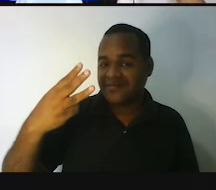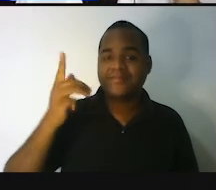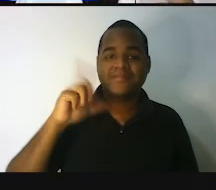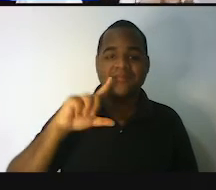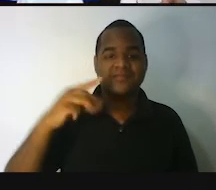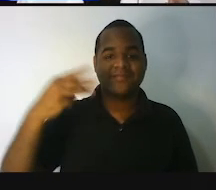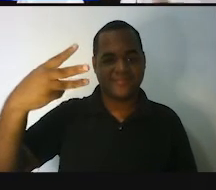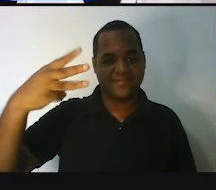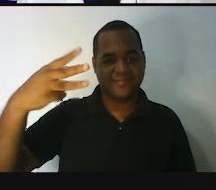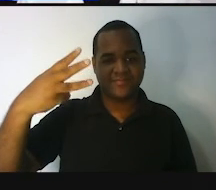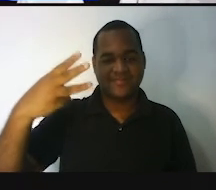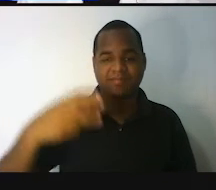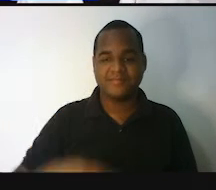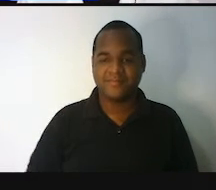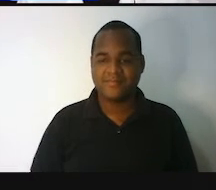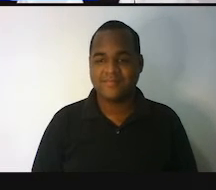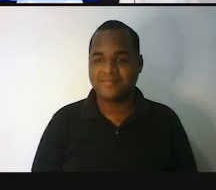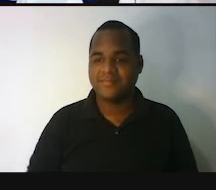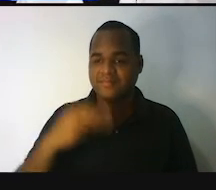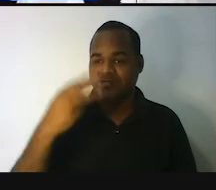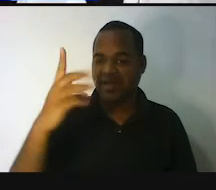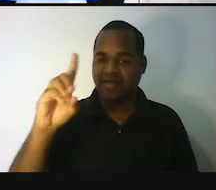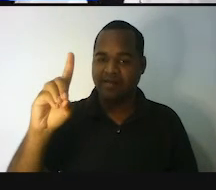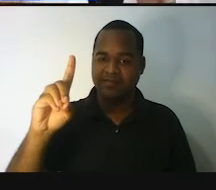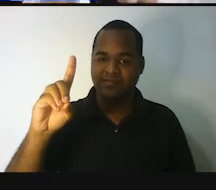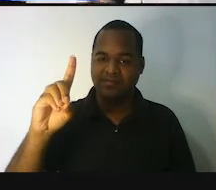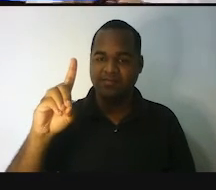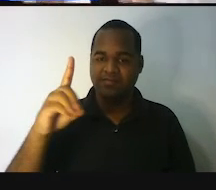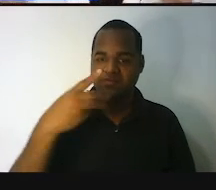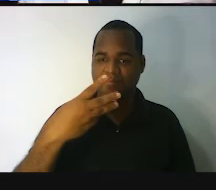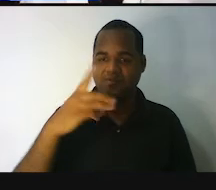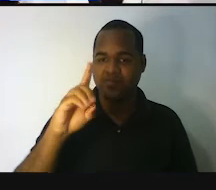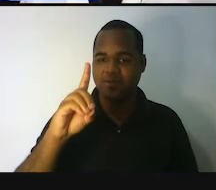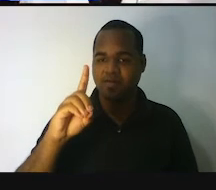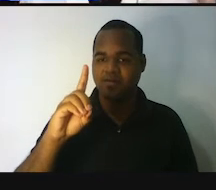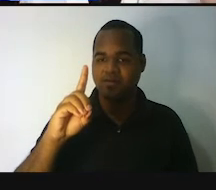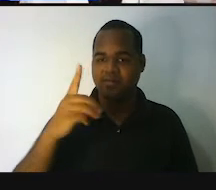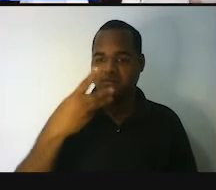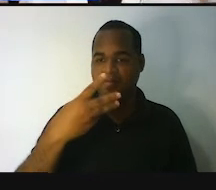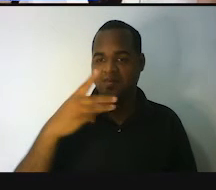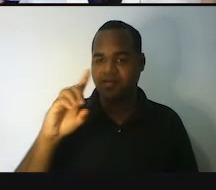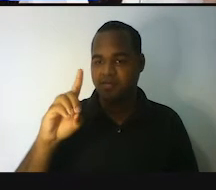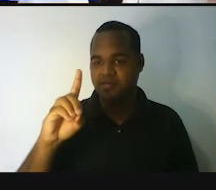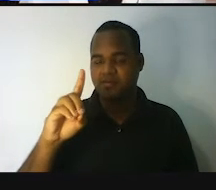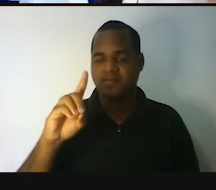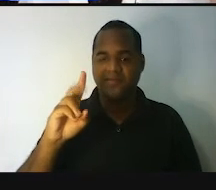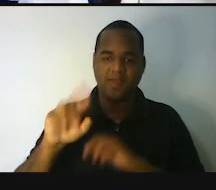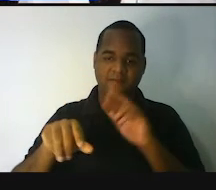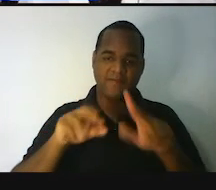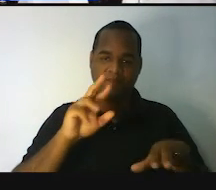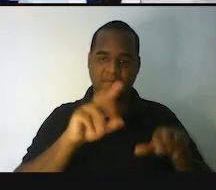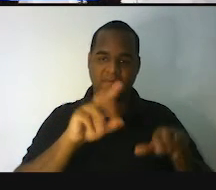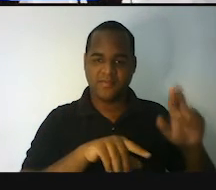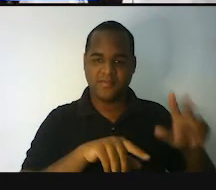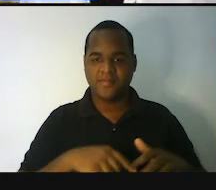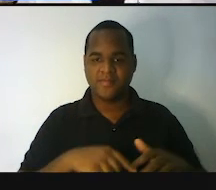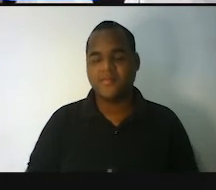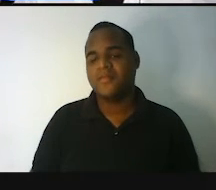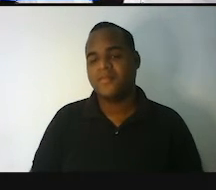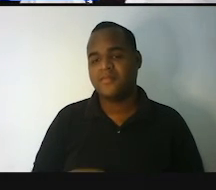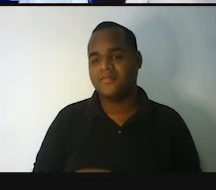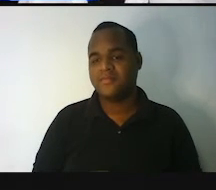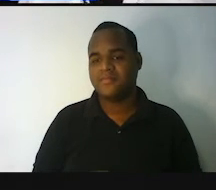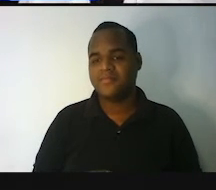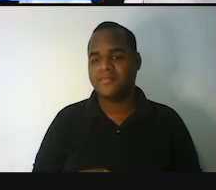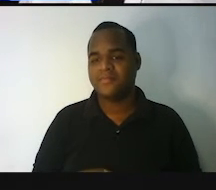Tem a ver com três. Dimensional. Dimensões. Tridimensional. Três.